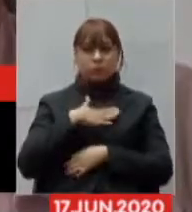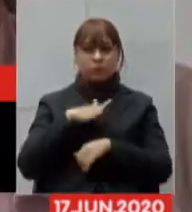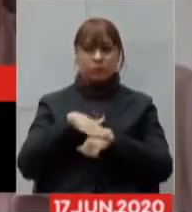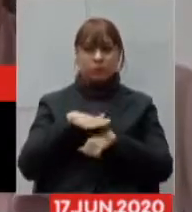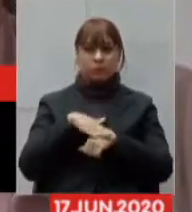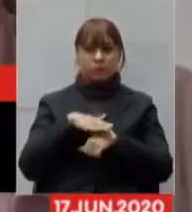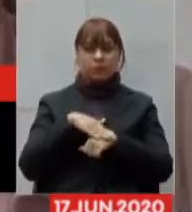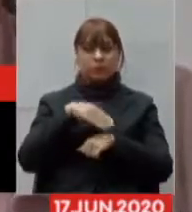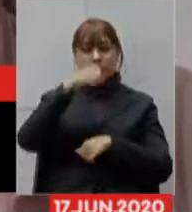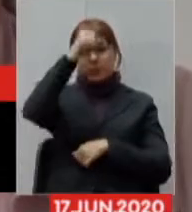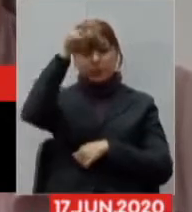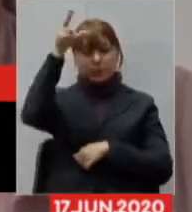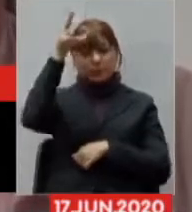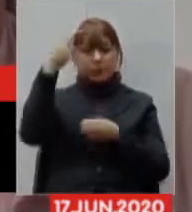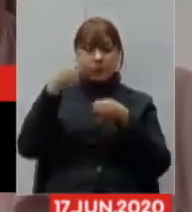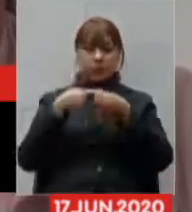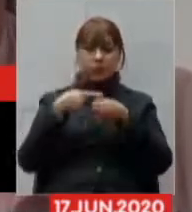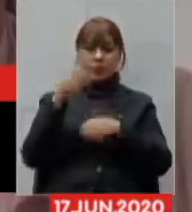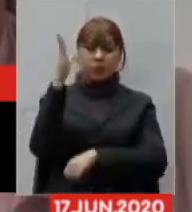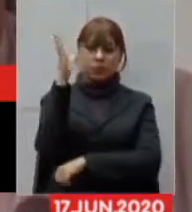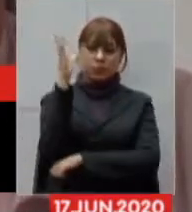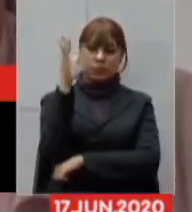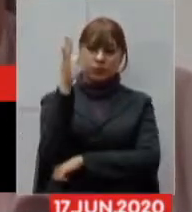prefeito de Ipatinga